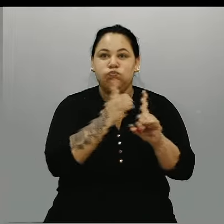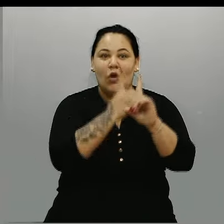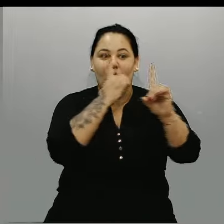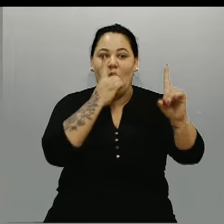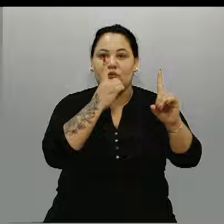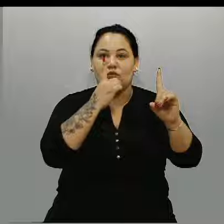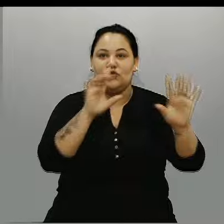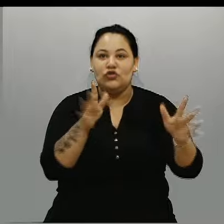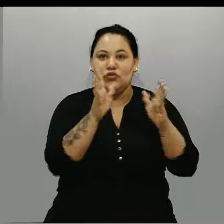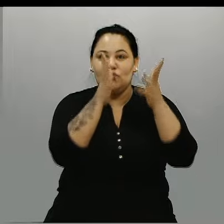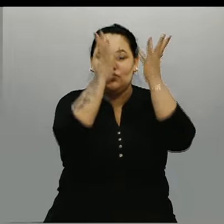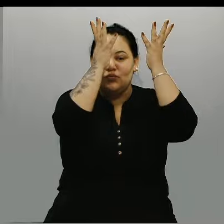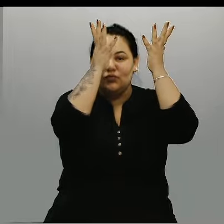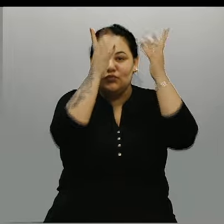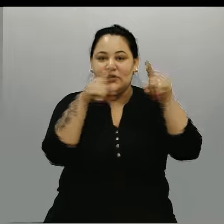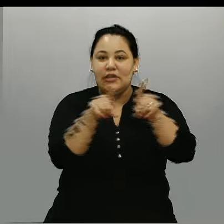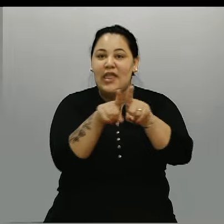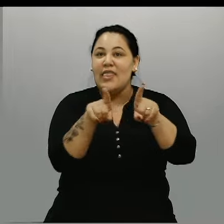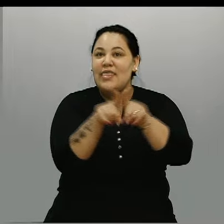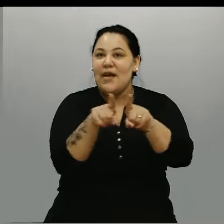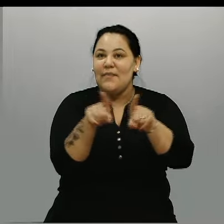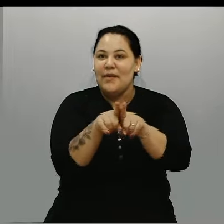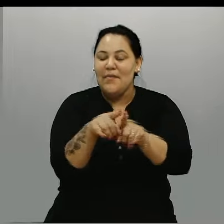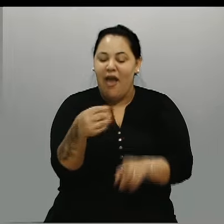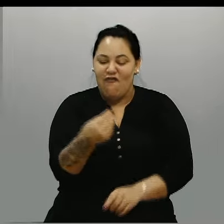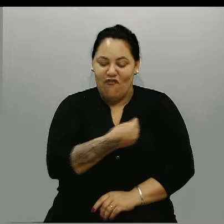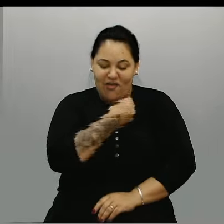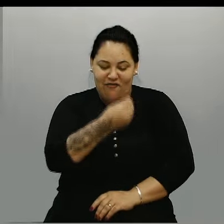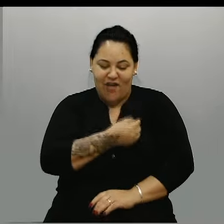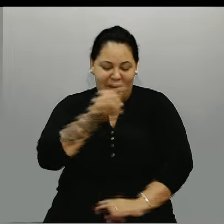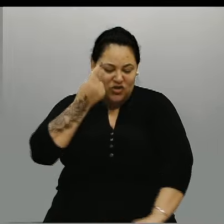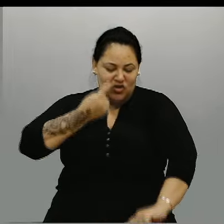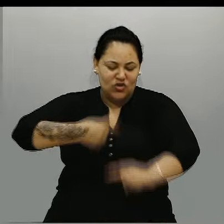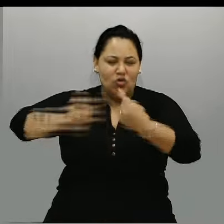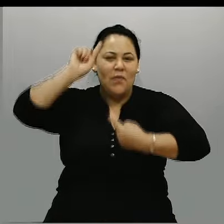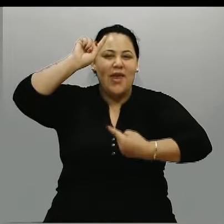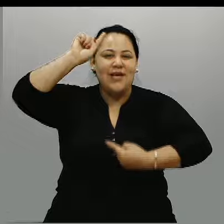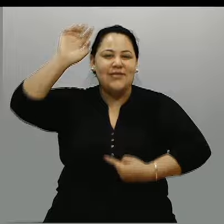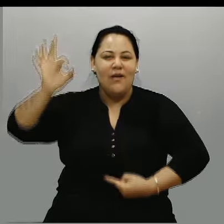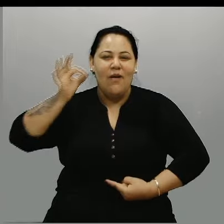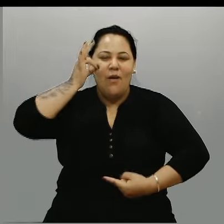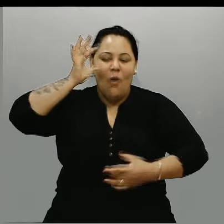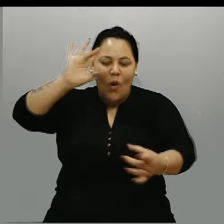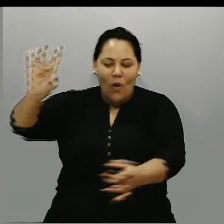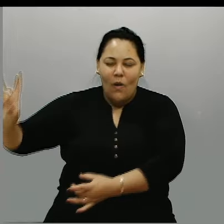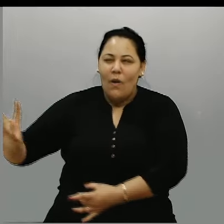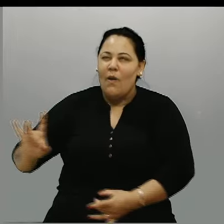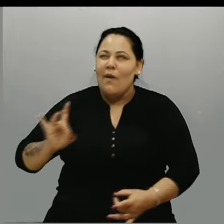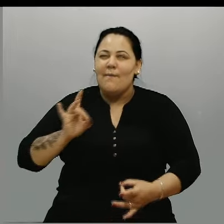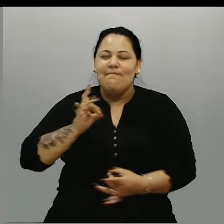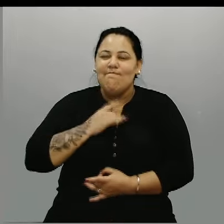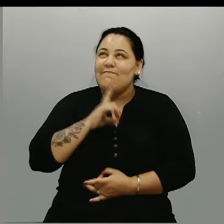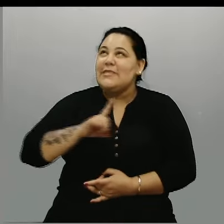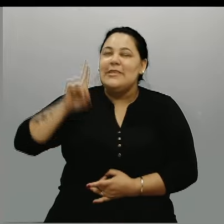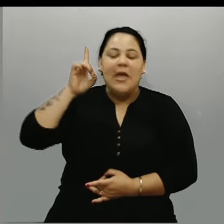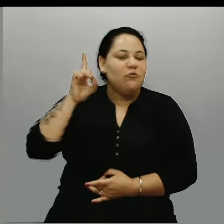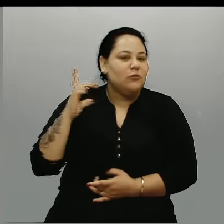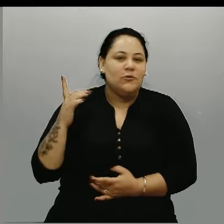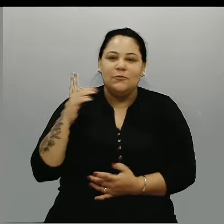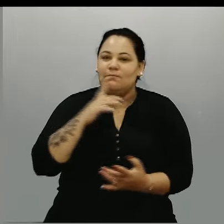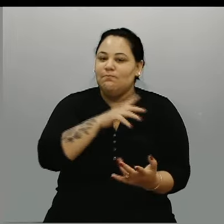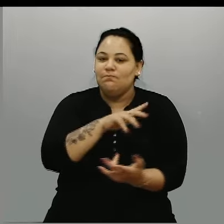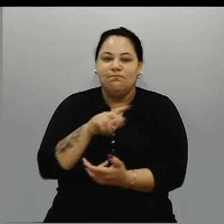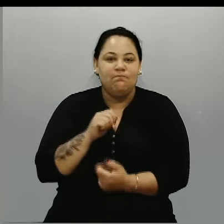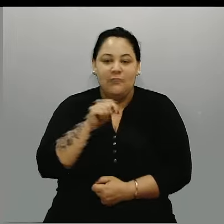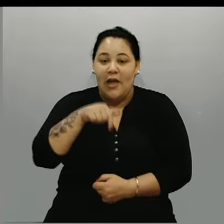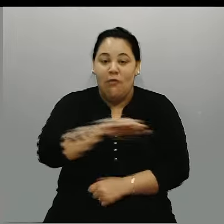Venha viver o extraordinário A presença de Deus no maior encontro da Serra Gaúcha Dias